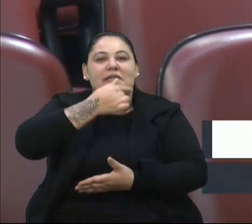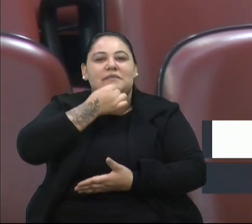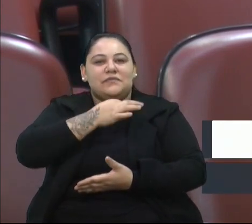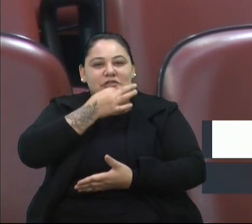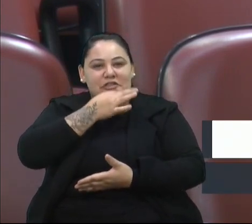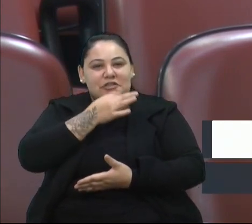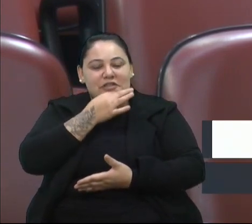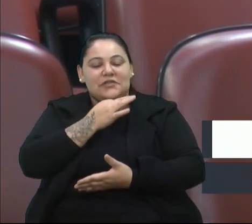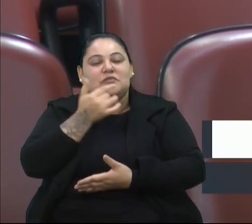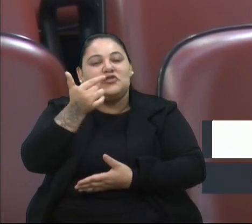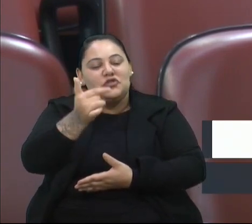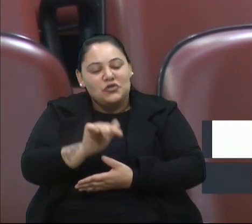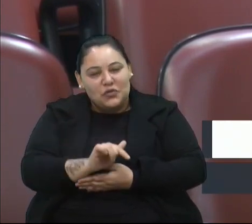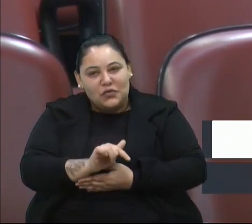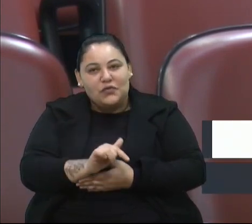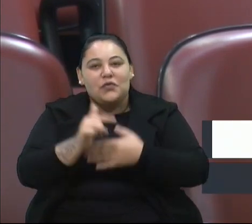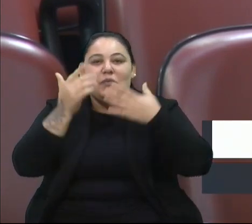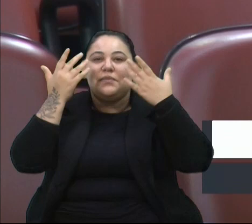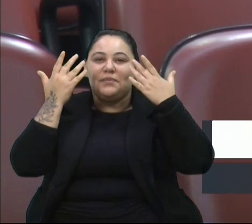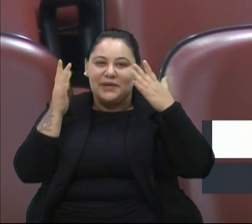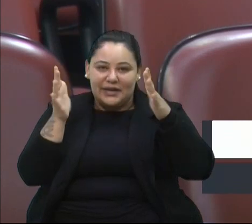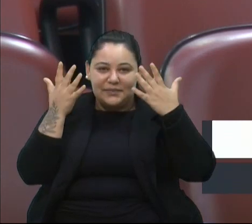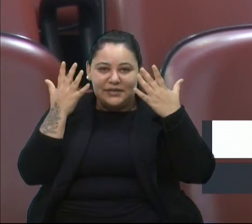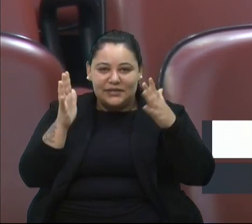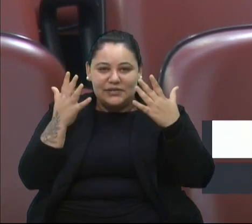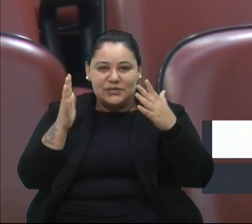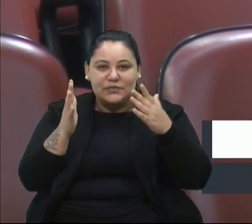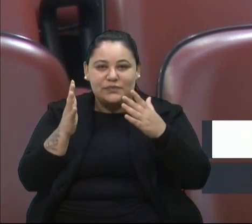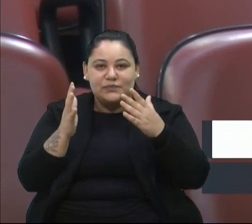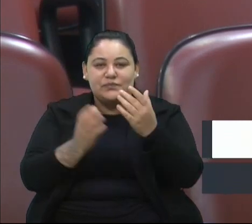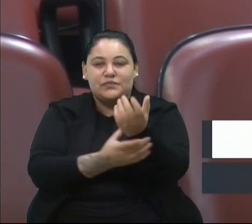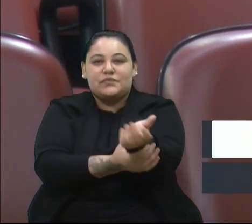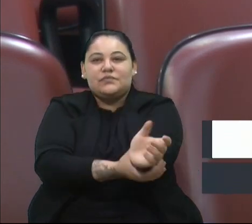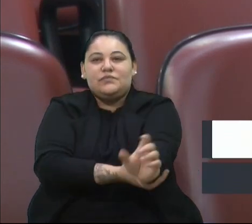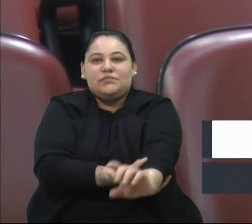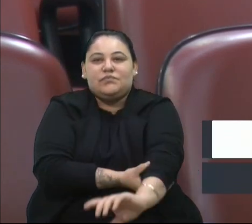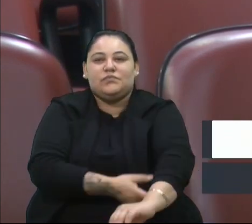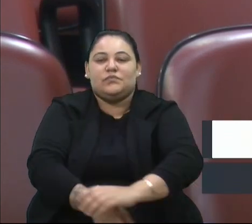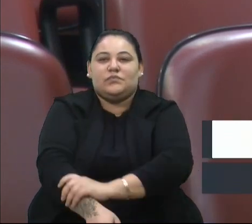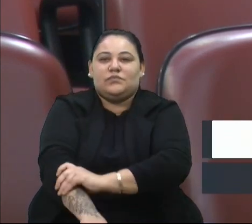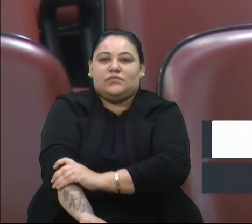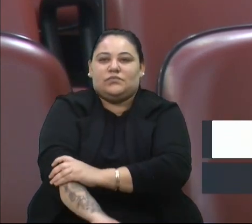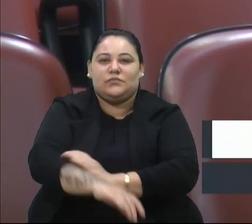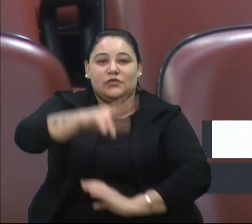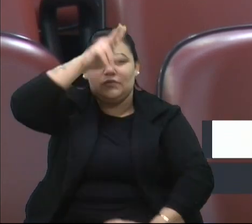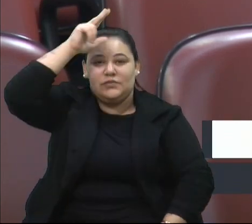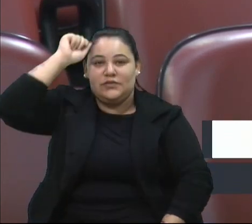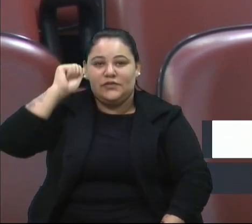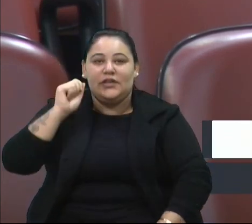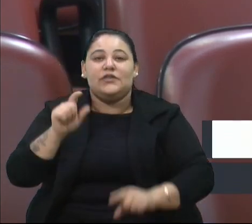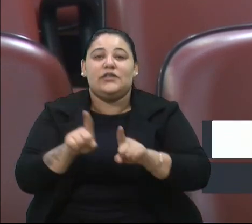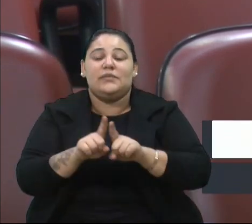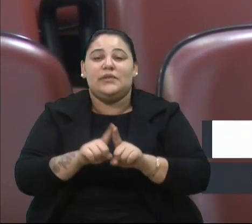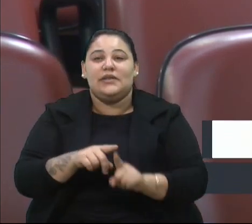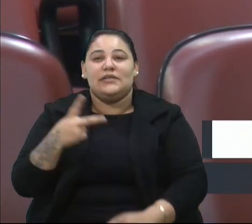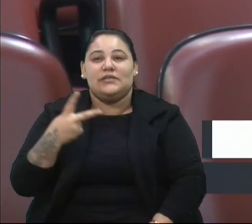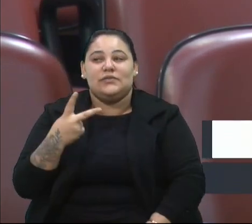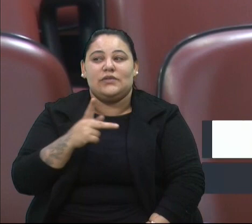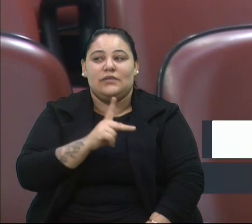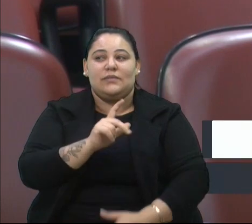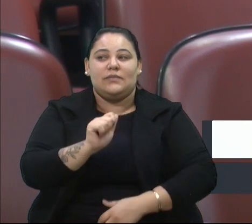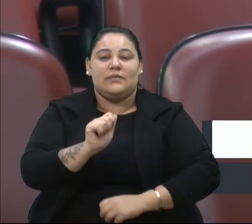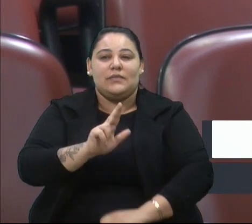uma vez, parabenizo o senhor prefeito municipal, a vice-paula, por ter criado esse